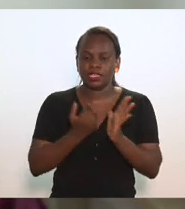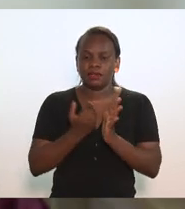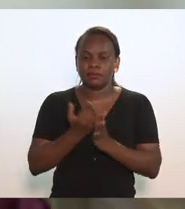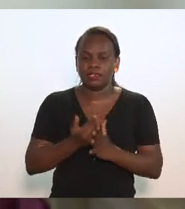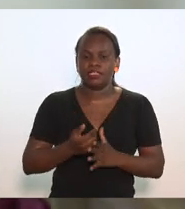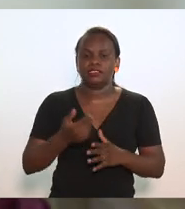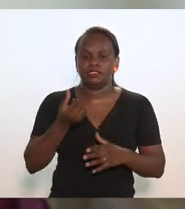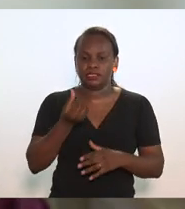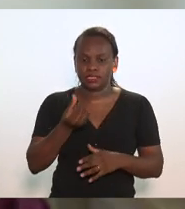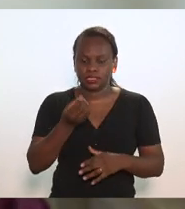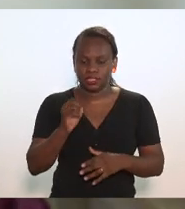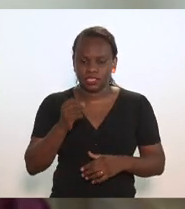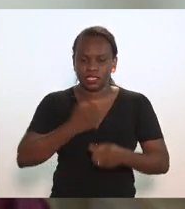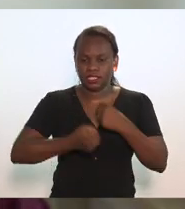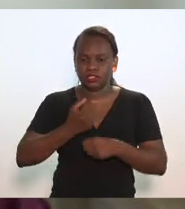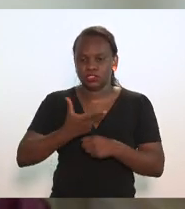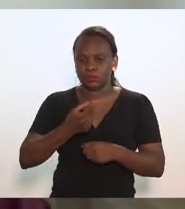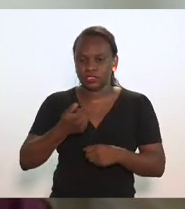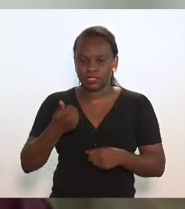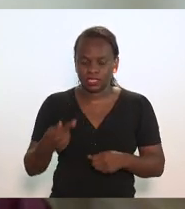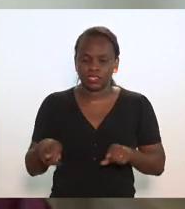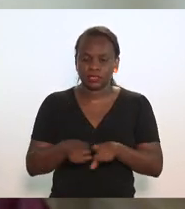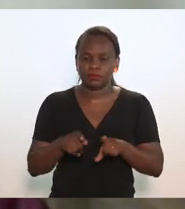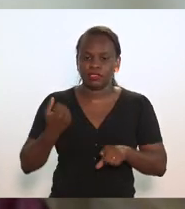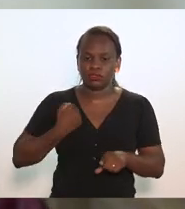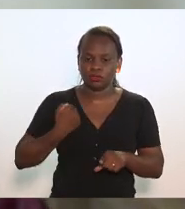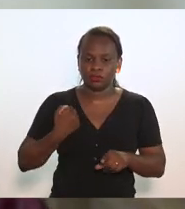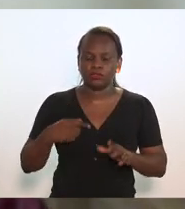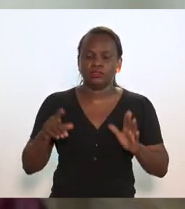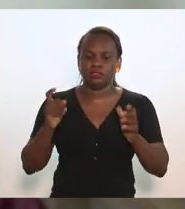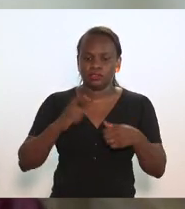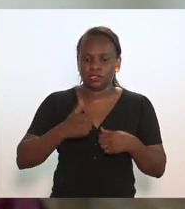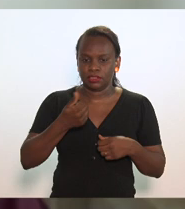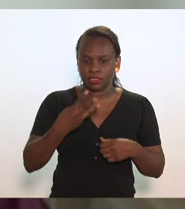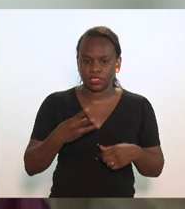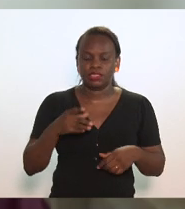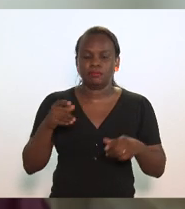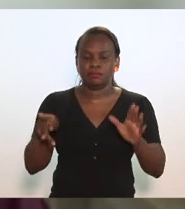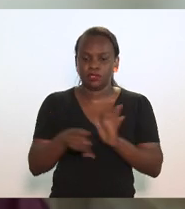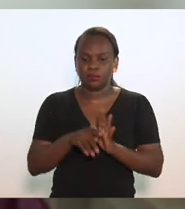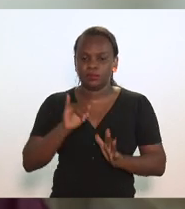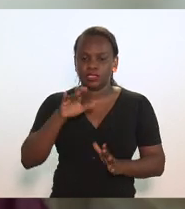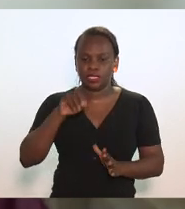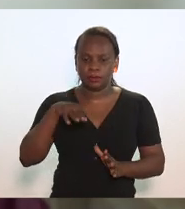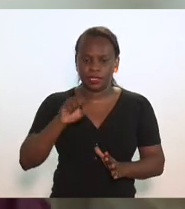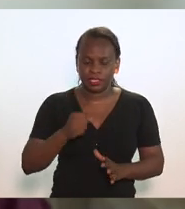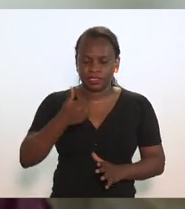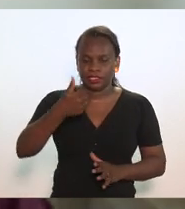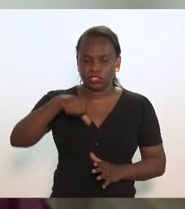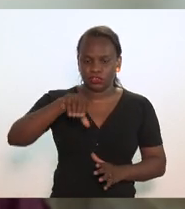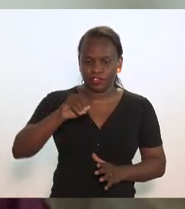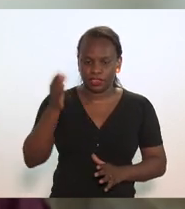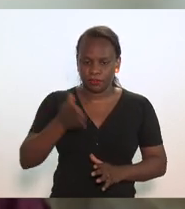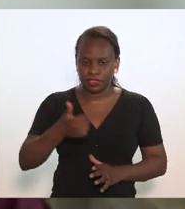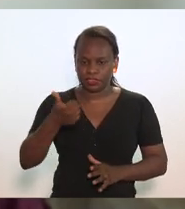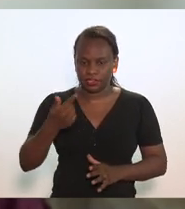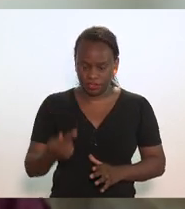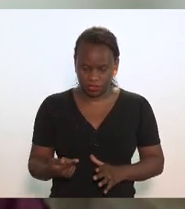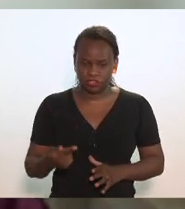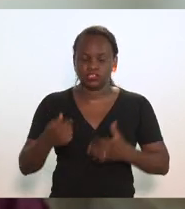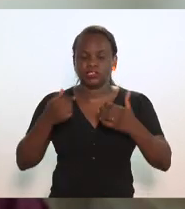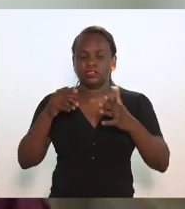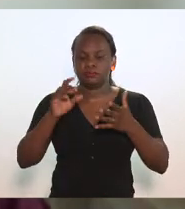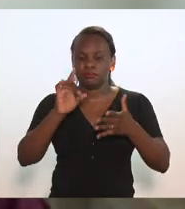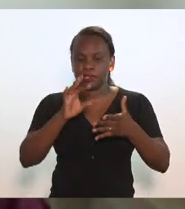e na cláusula 13ª do Convênio ICMS 190-17, nos termos que